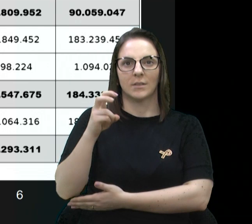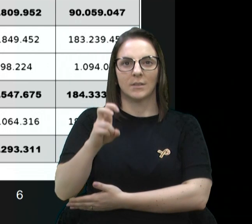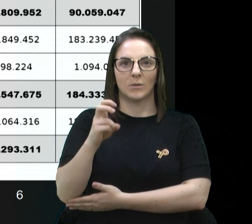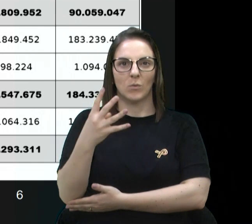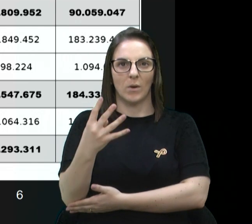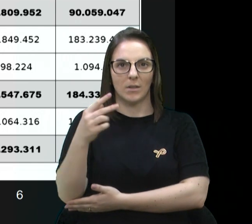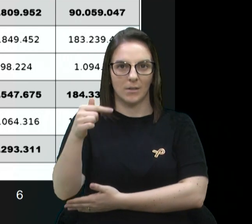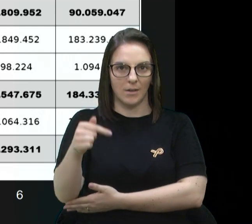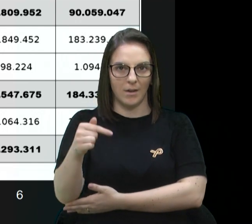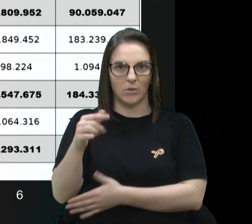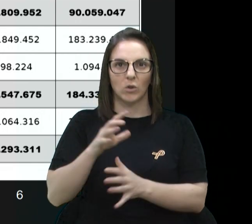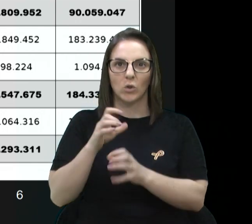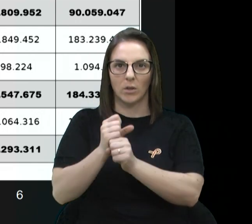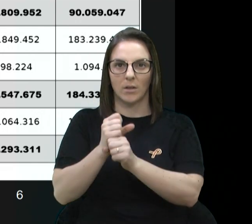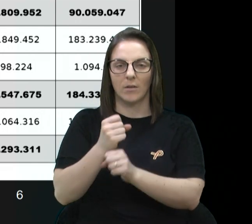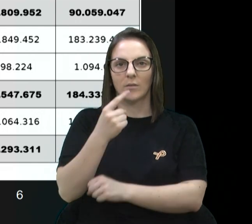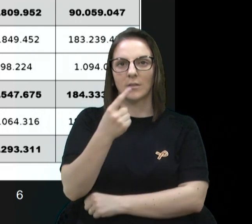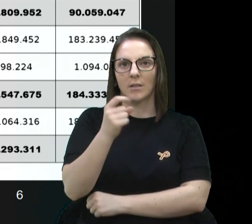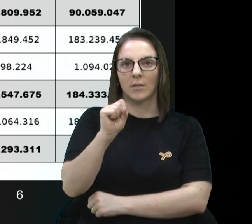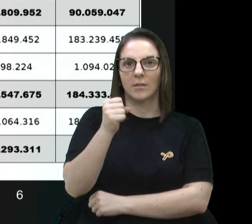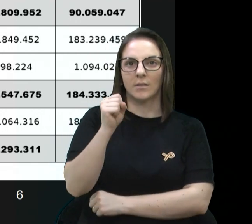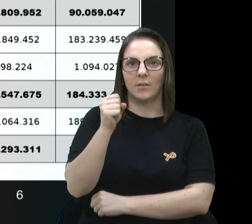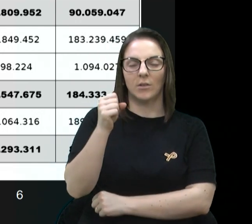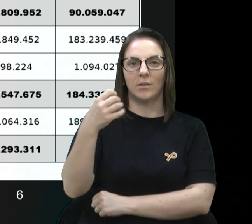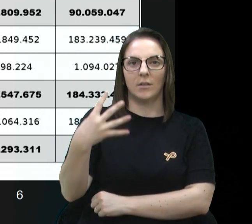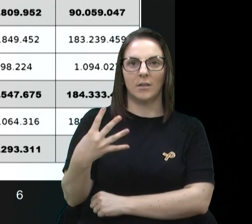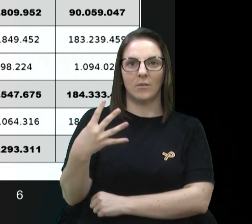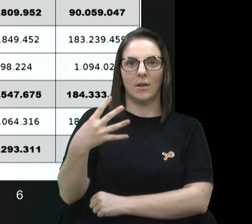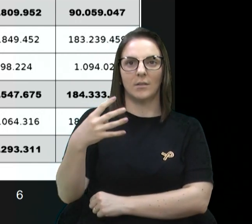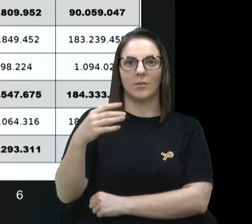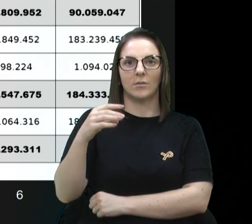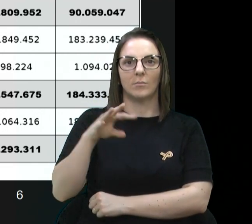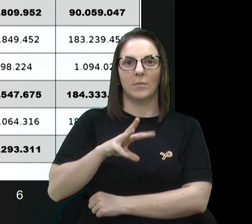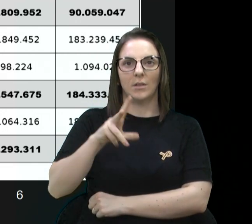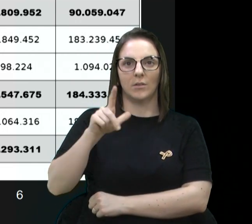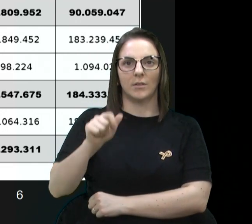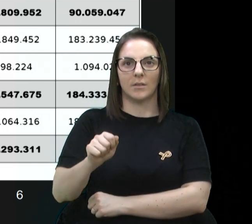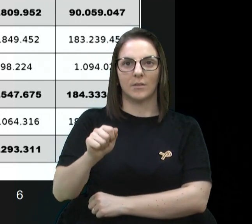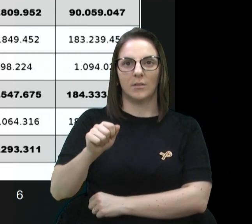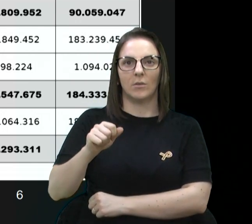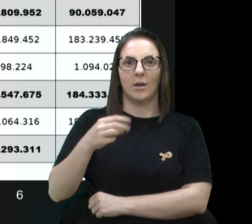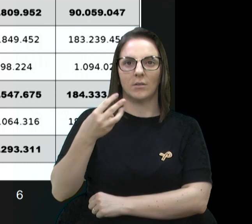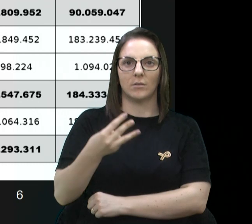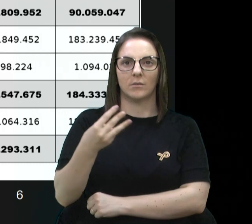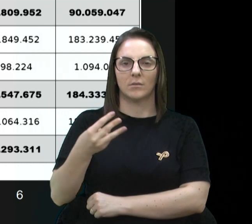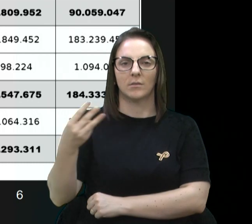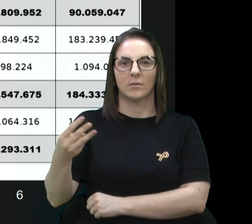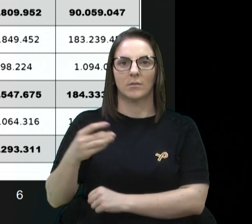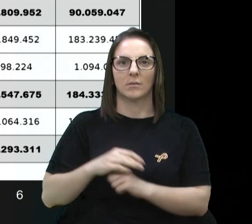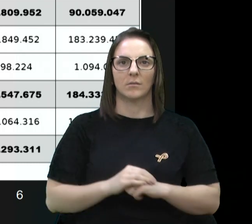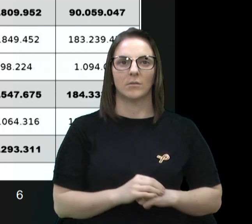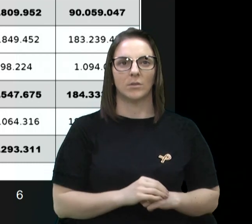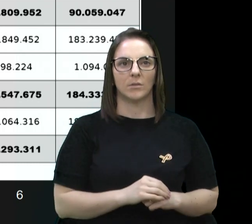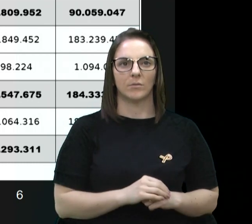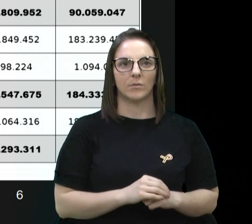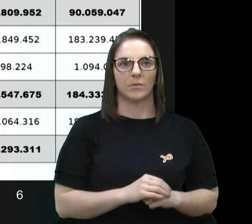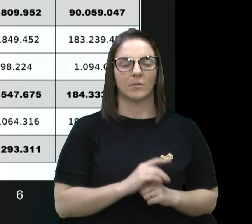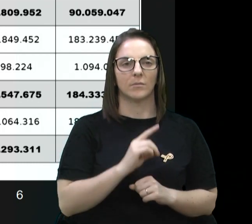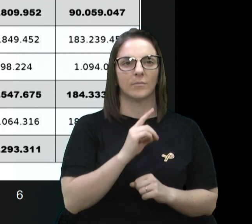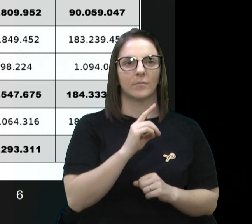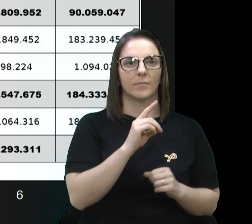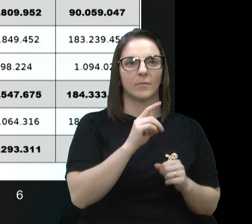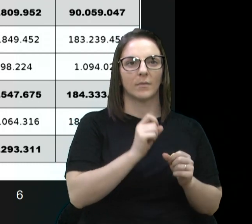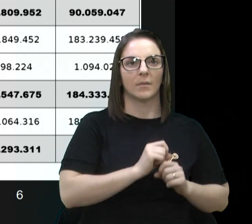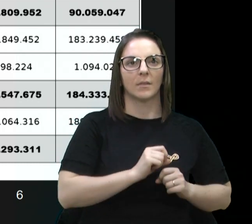104.333.000. Então, despesas, nesse mesmo período.